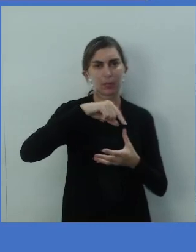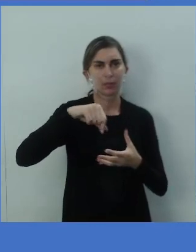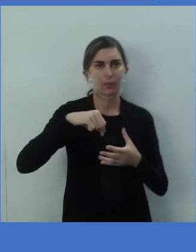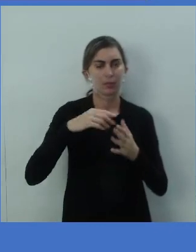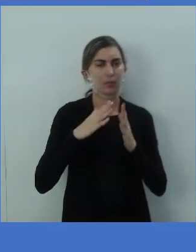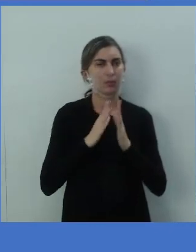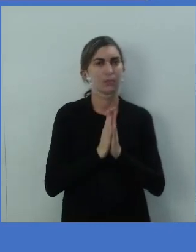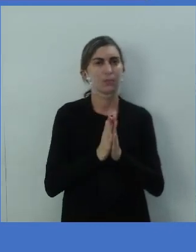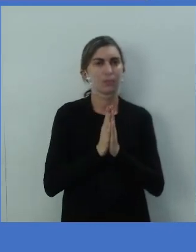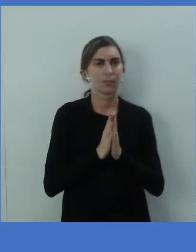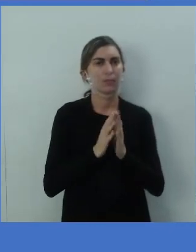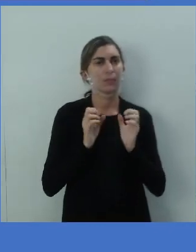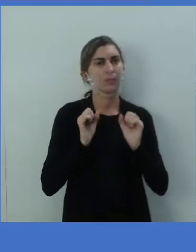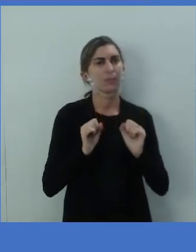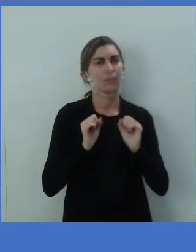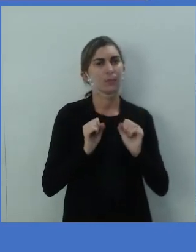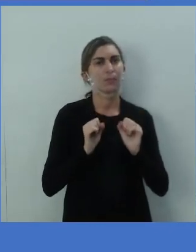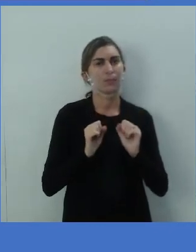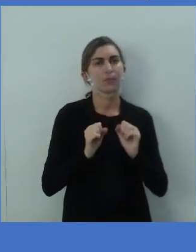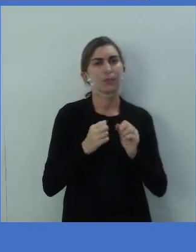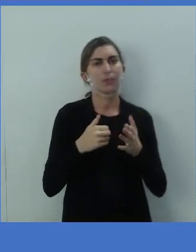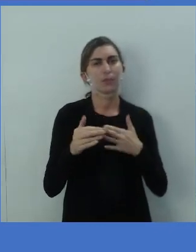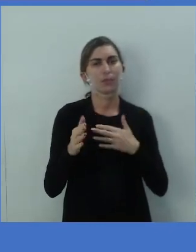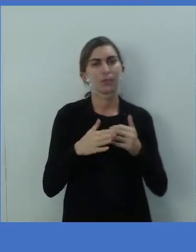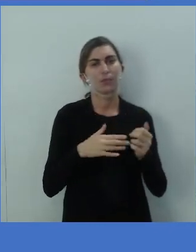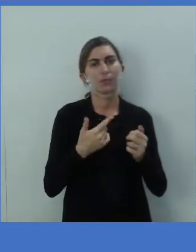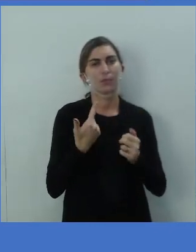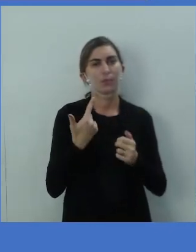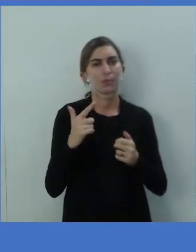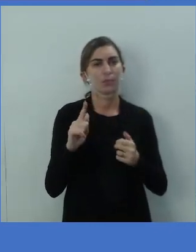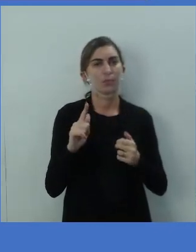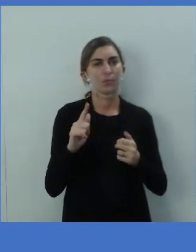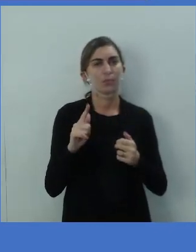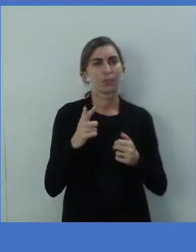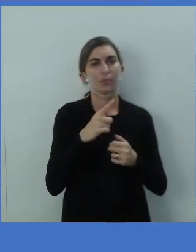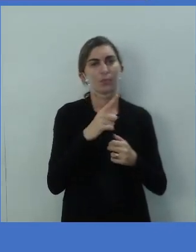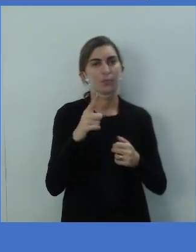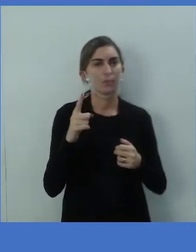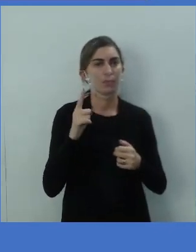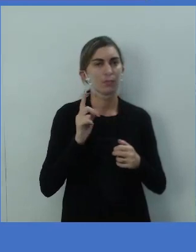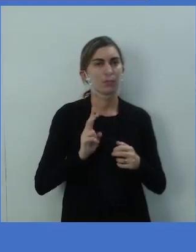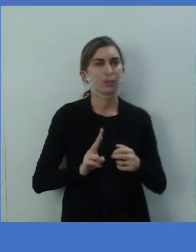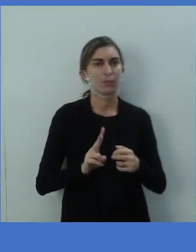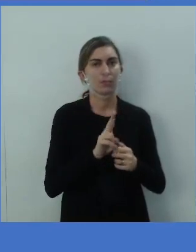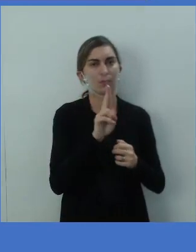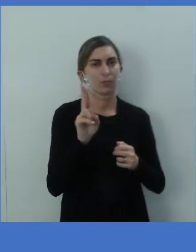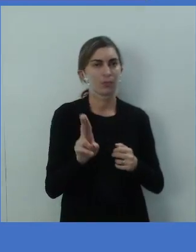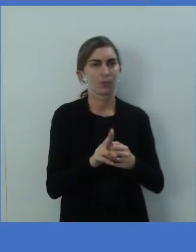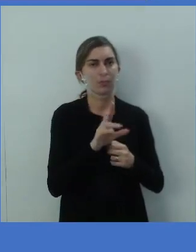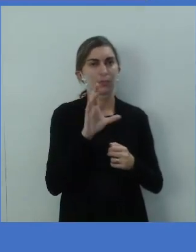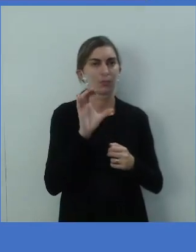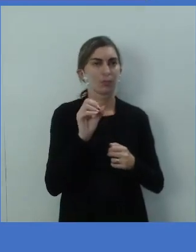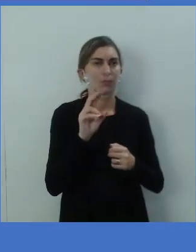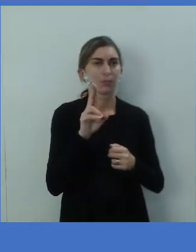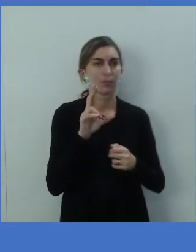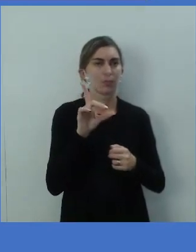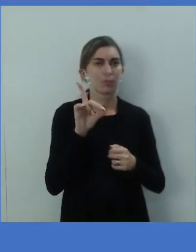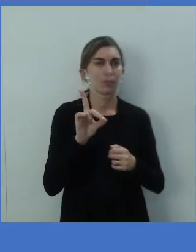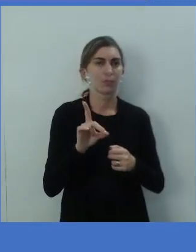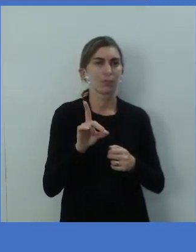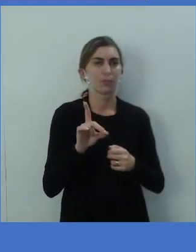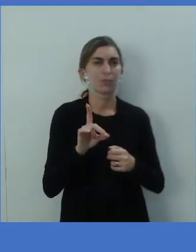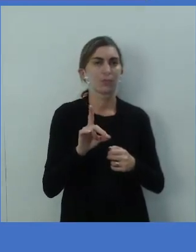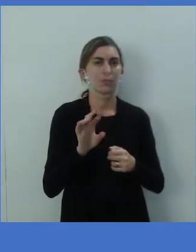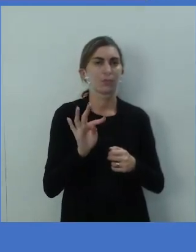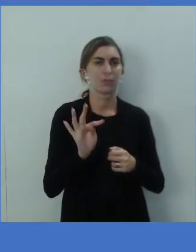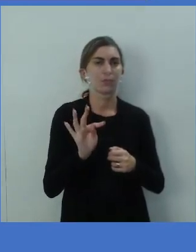Lembrando que pode ser qualquer outro item, mas que você utiliza o could, você utiliza de uma